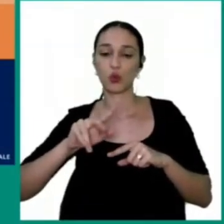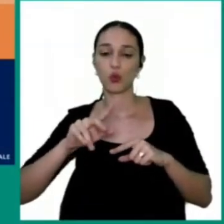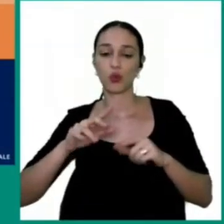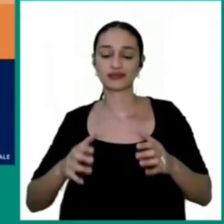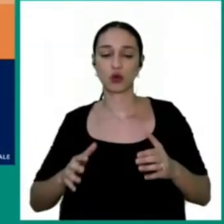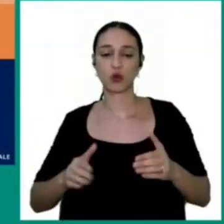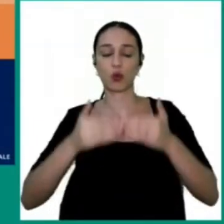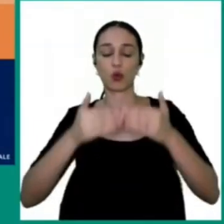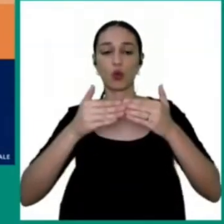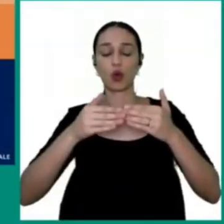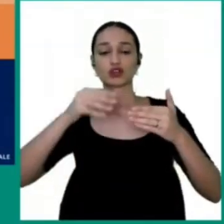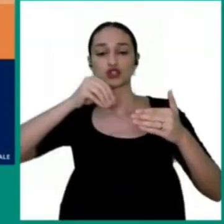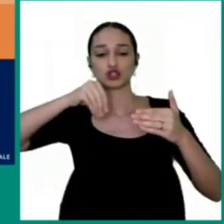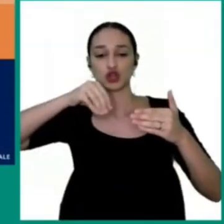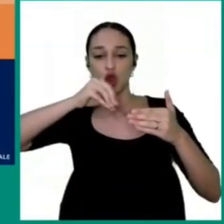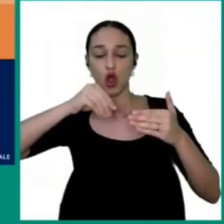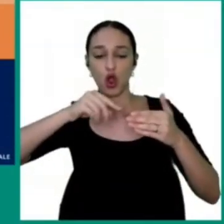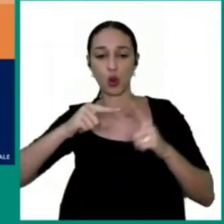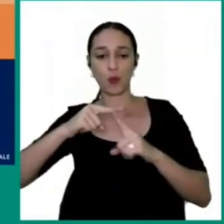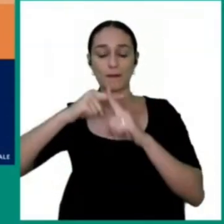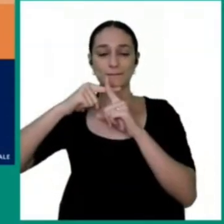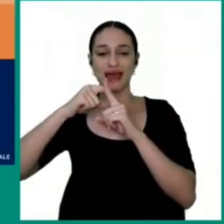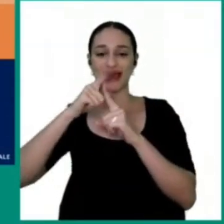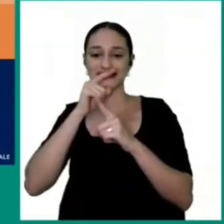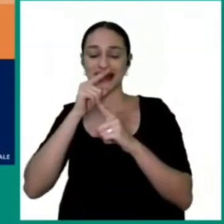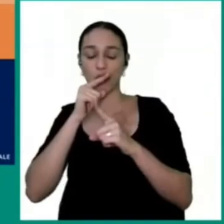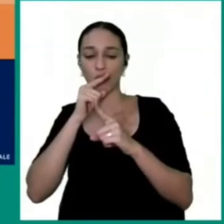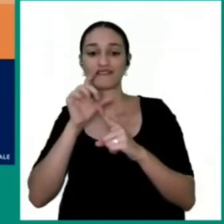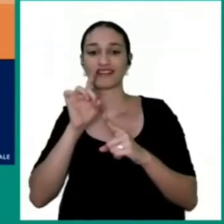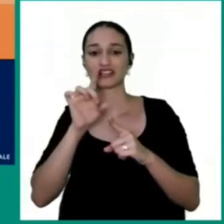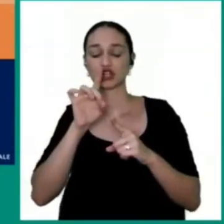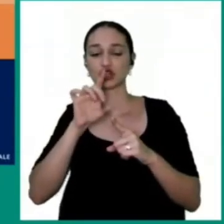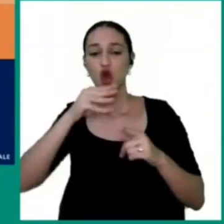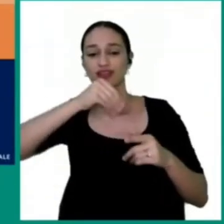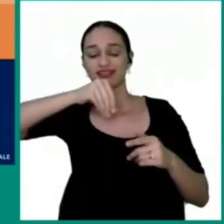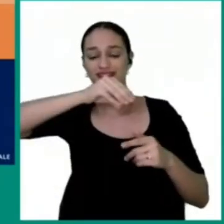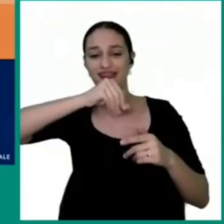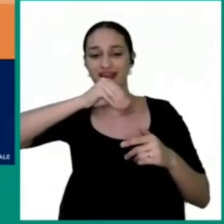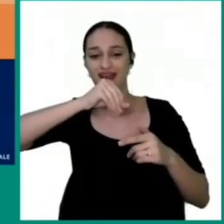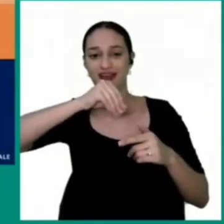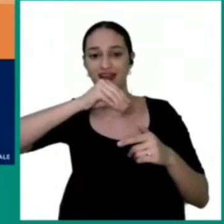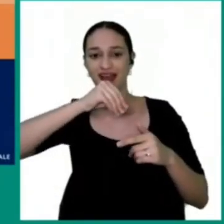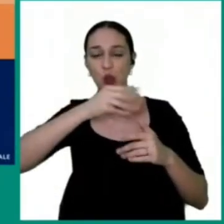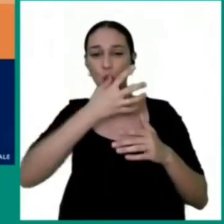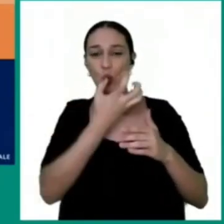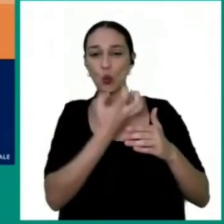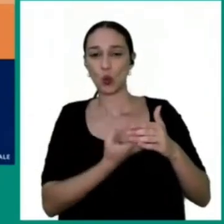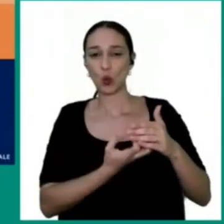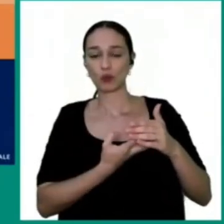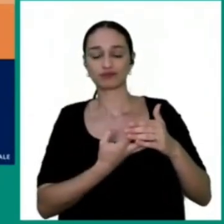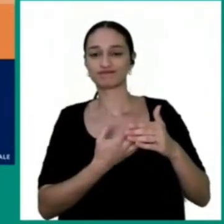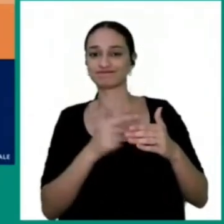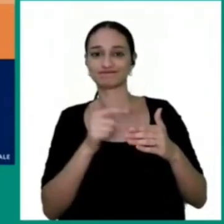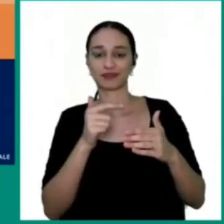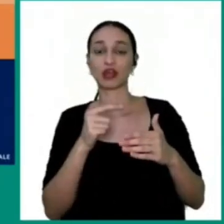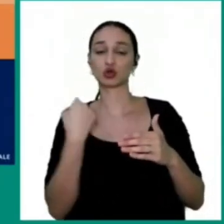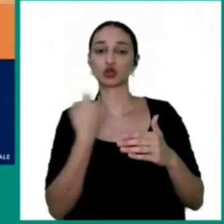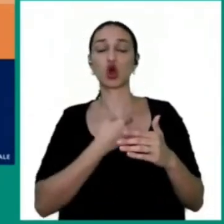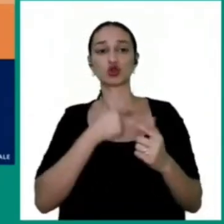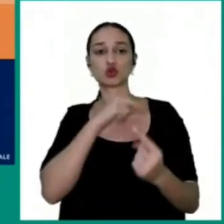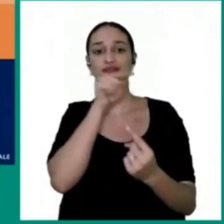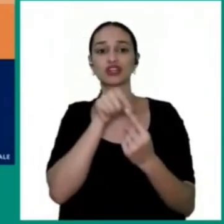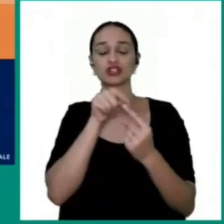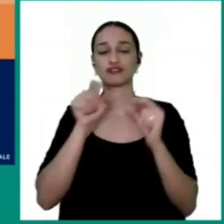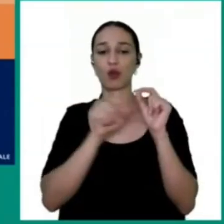apenas solo. Então, a partir do momento... A descartidização é tirar, Vamos dizer assim, não ter mais ali para armazenar a água.